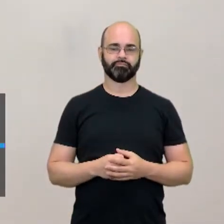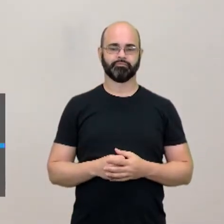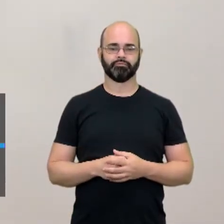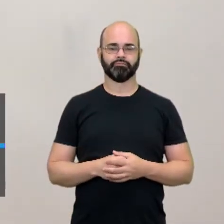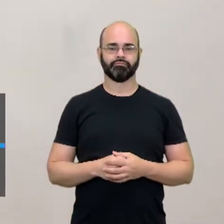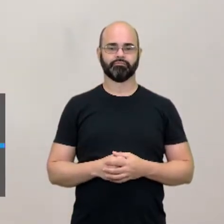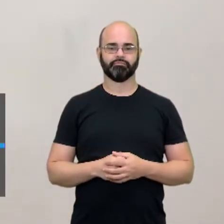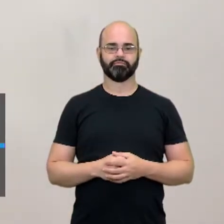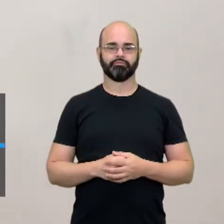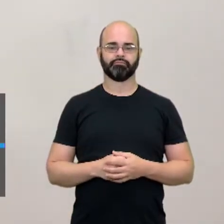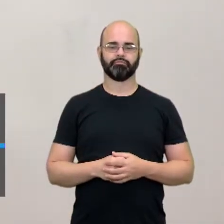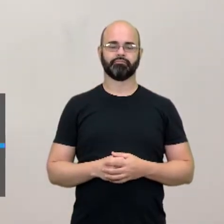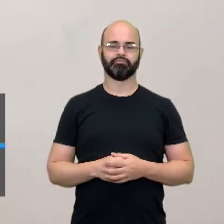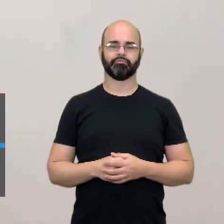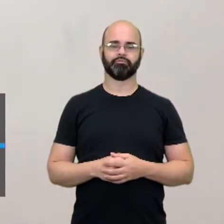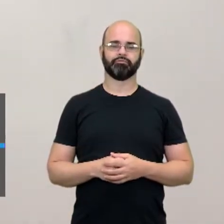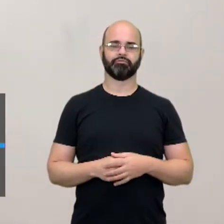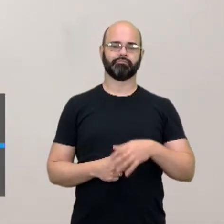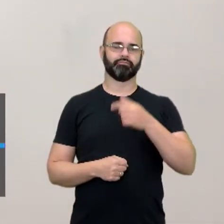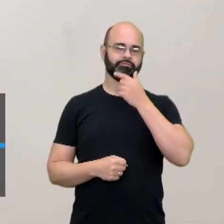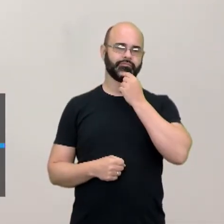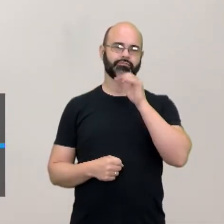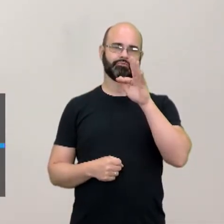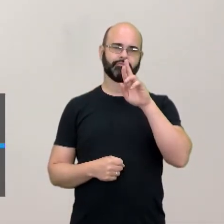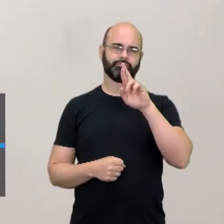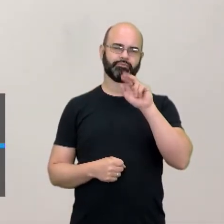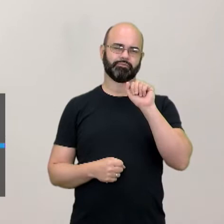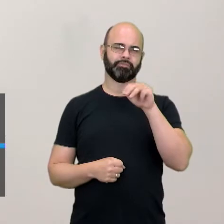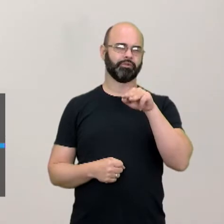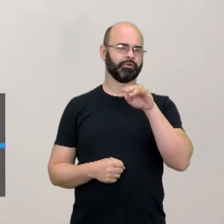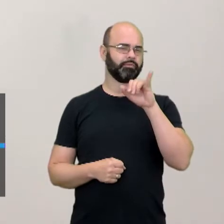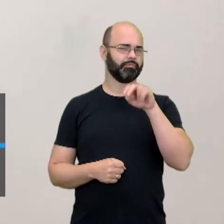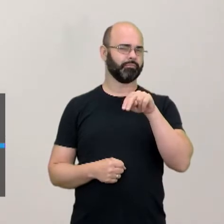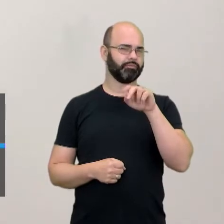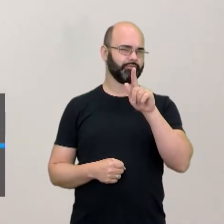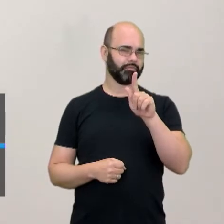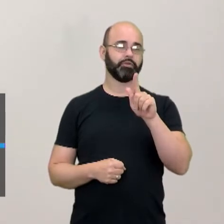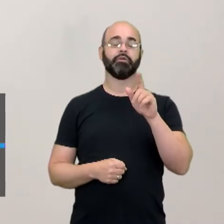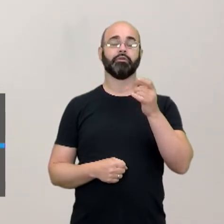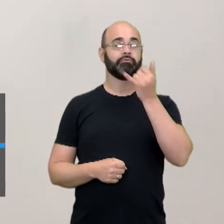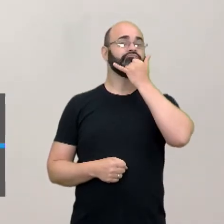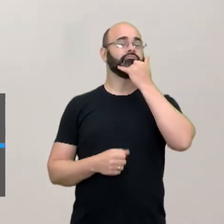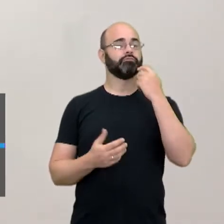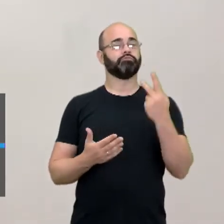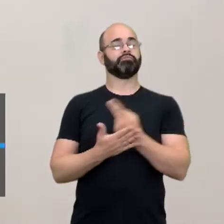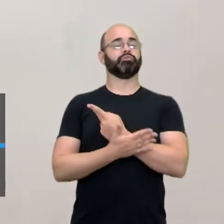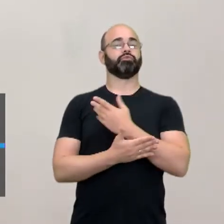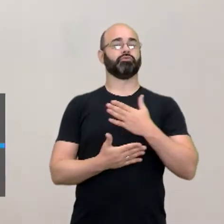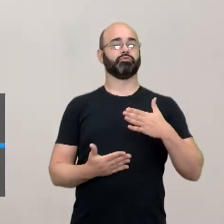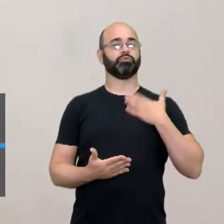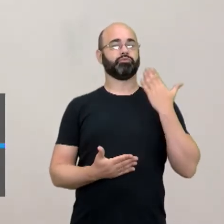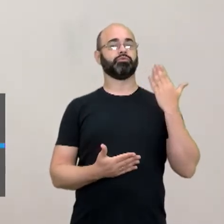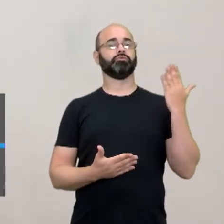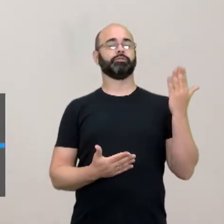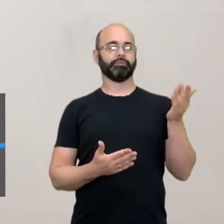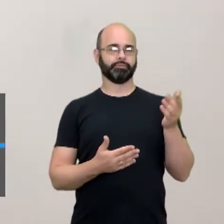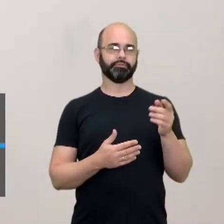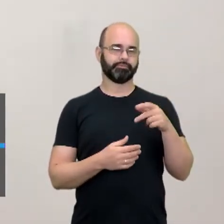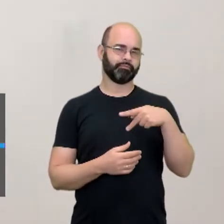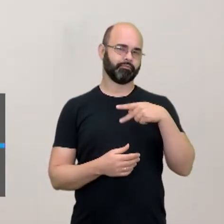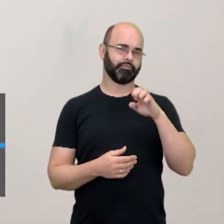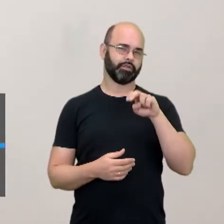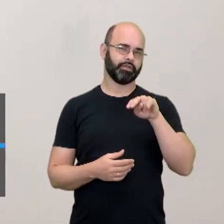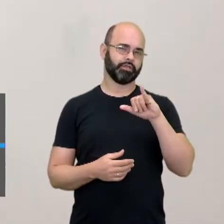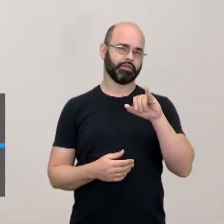que ele fez a descoberta da penicilina. E a partir do momento, que como a gente está